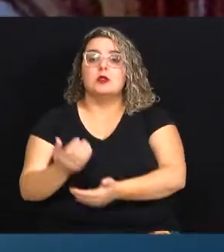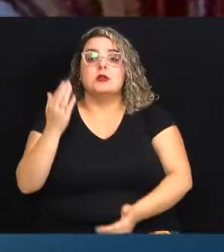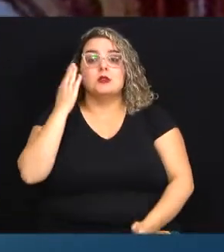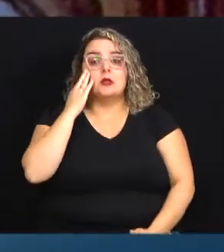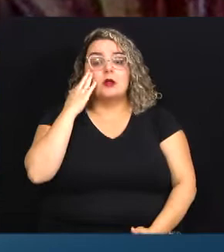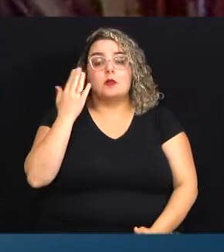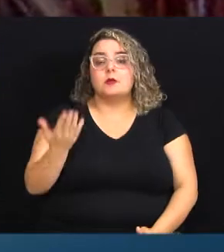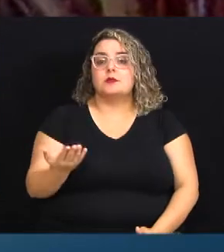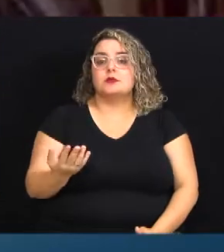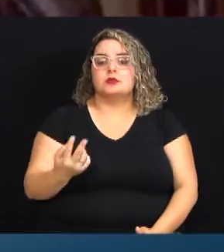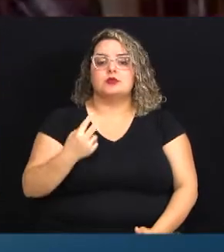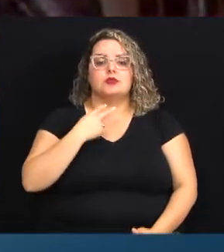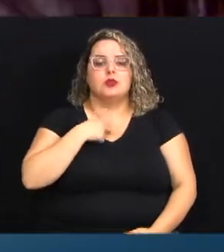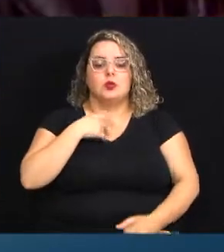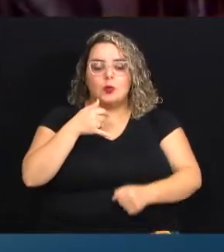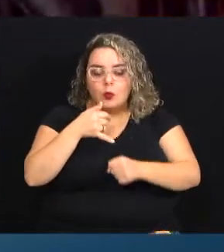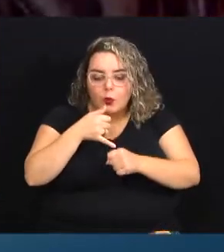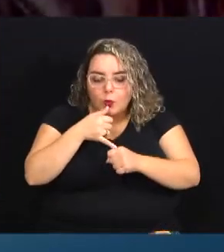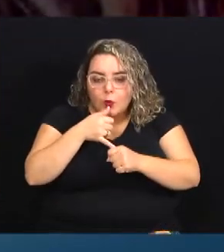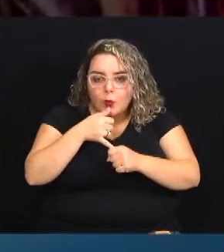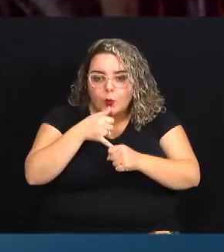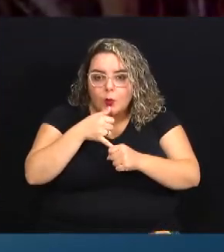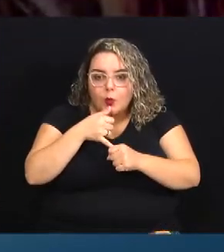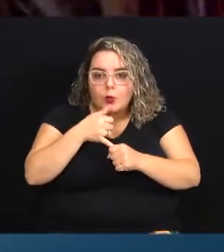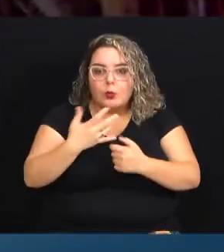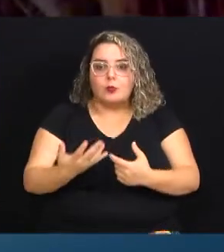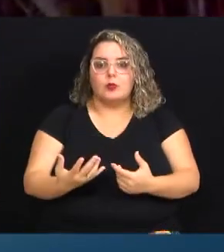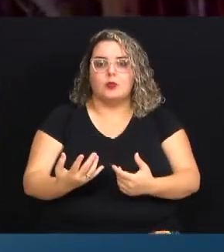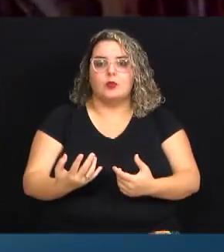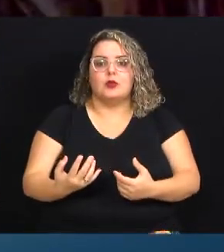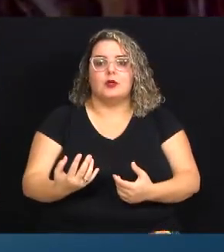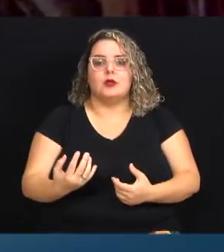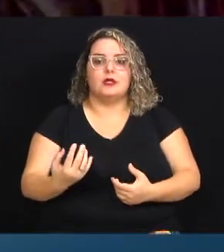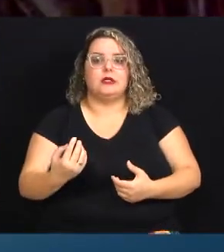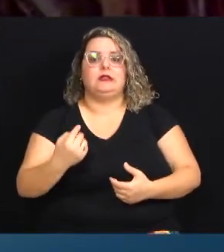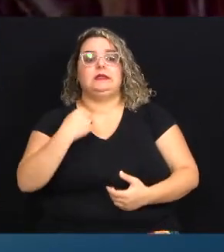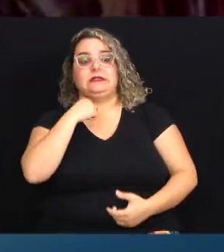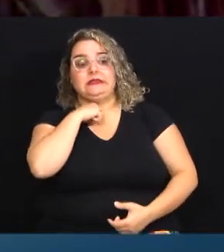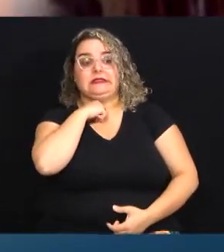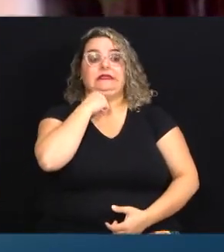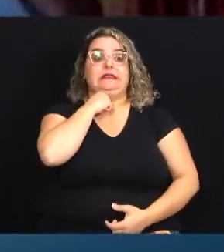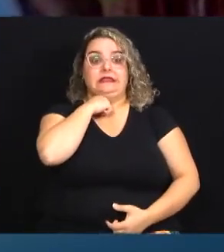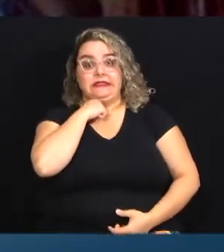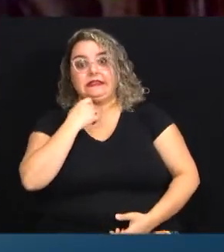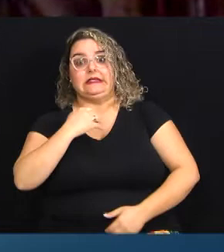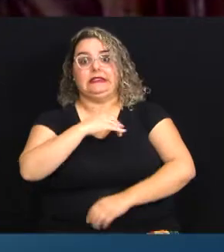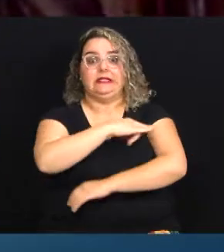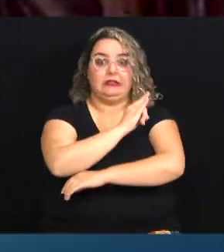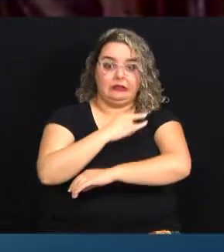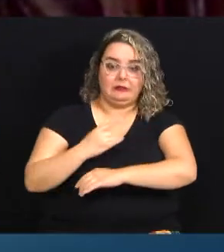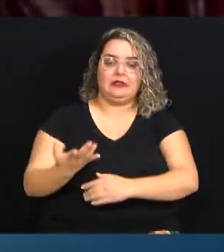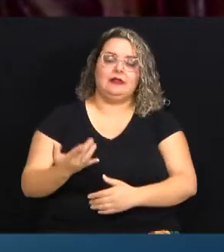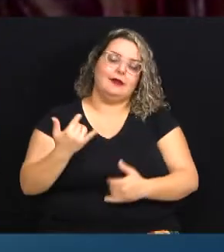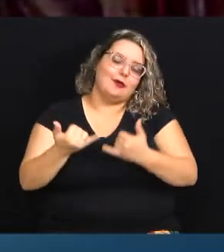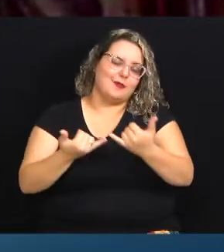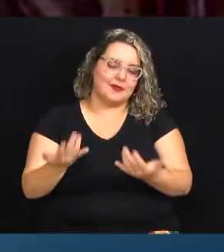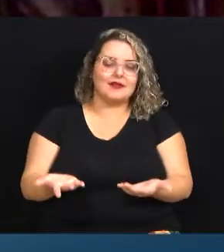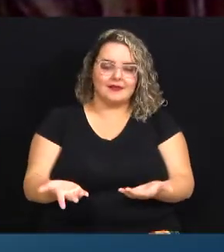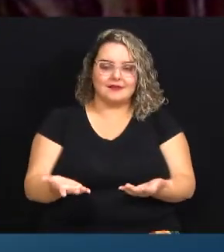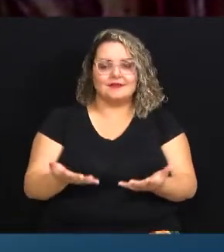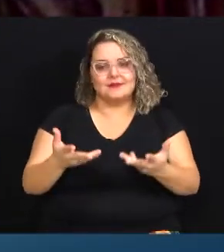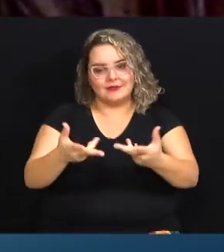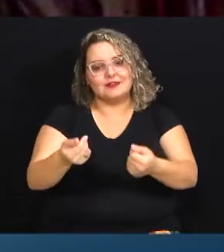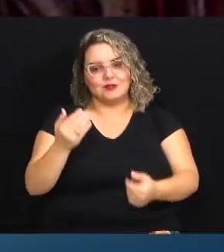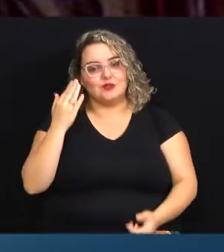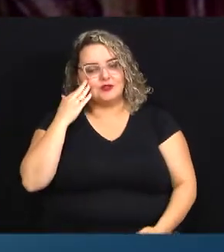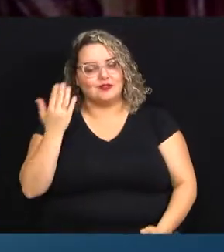não pode tomar canudinho porque engasga a baleia. Claro que eu estou brincando. Mas isso todo mundo já sabe. Agora, para a gente